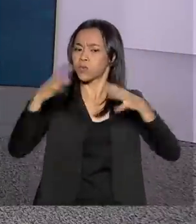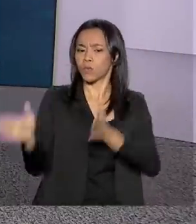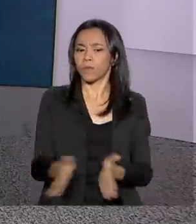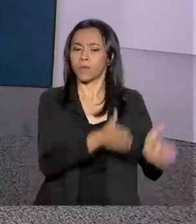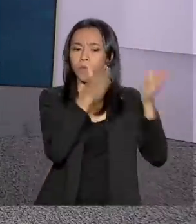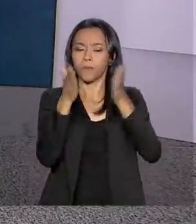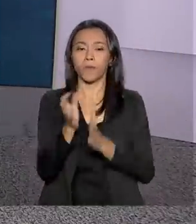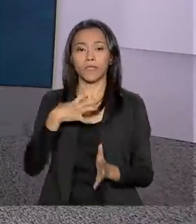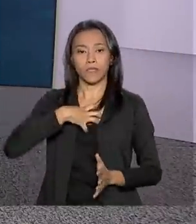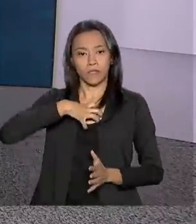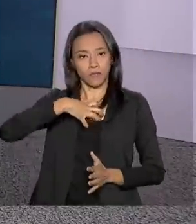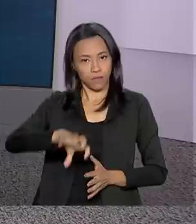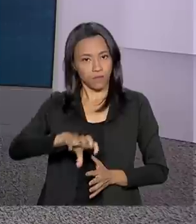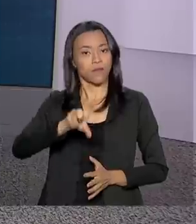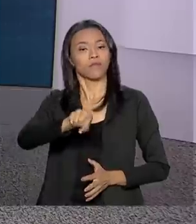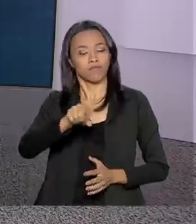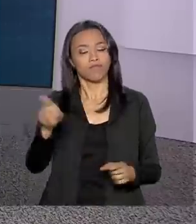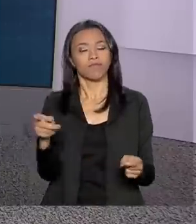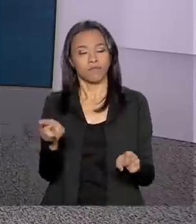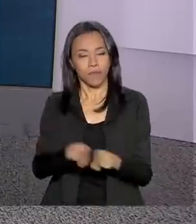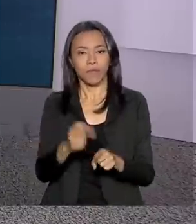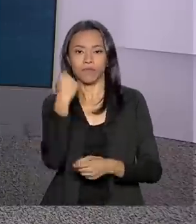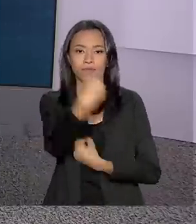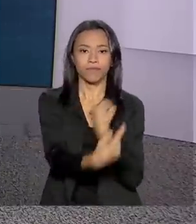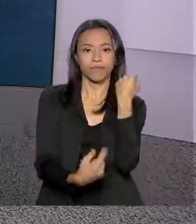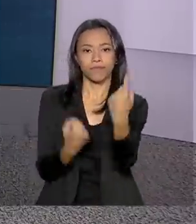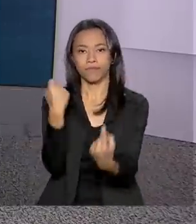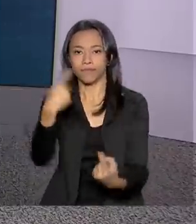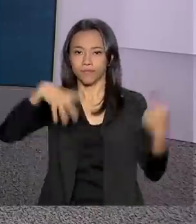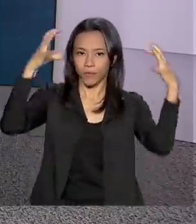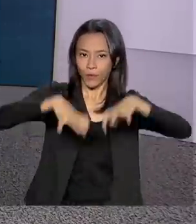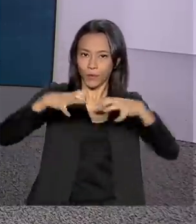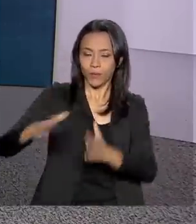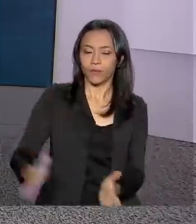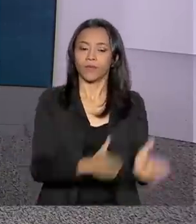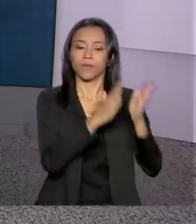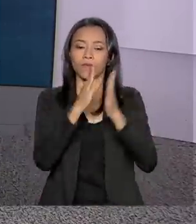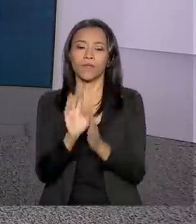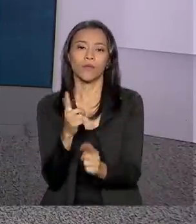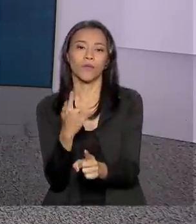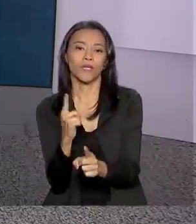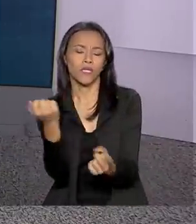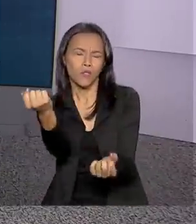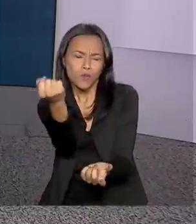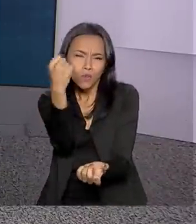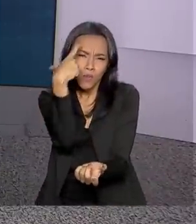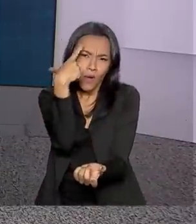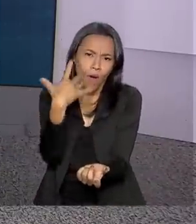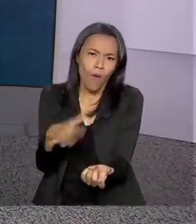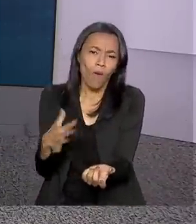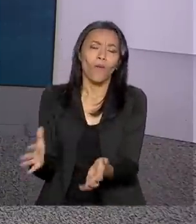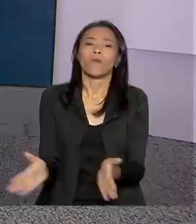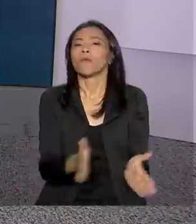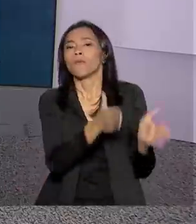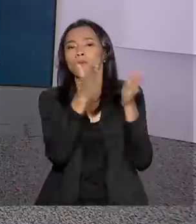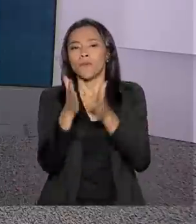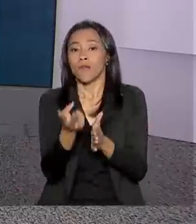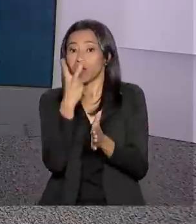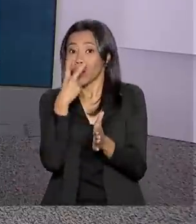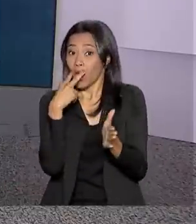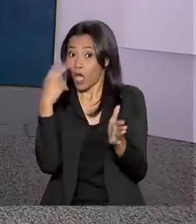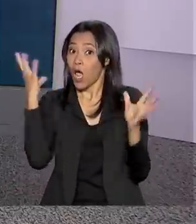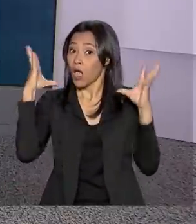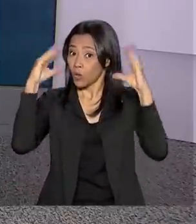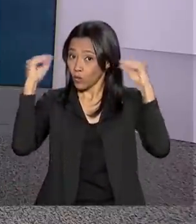Em Salvador, nós temos chuvas isoladas. Em Goiânia, predomínio de sol. E em Vitória, pode chover à noite.